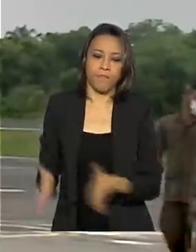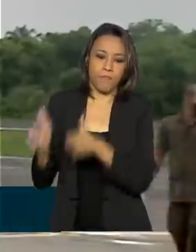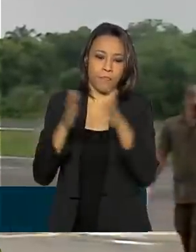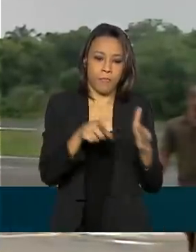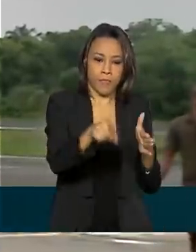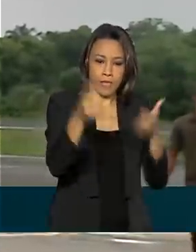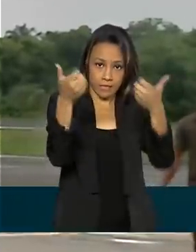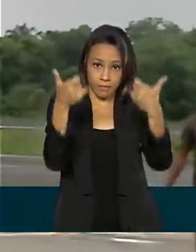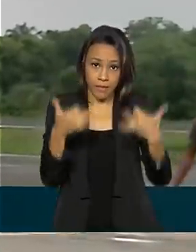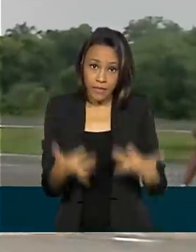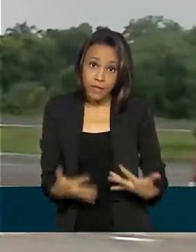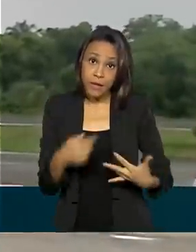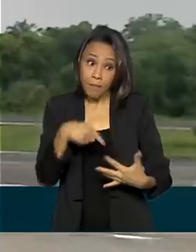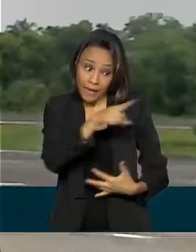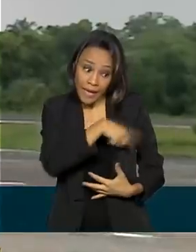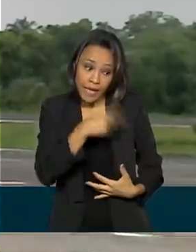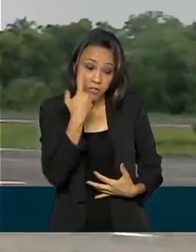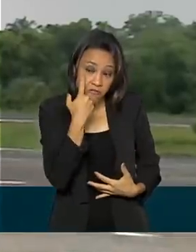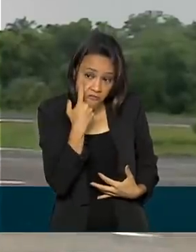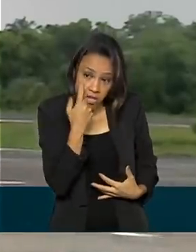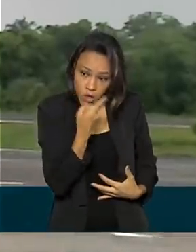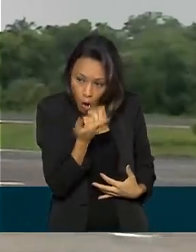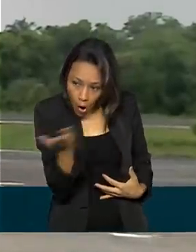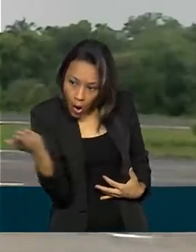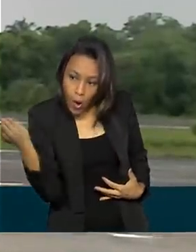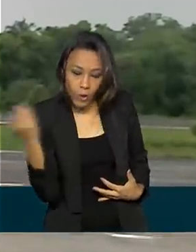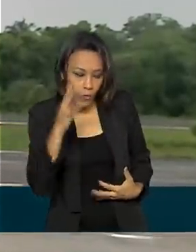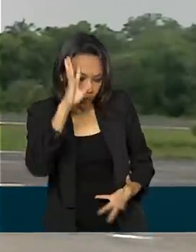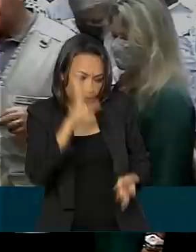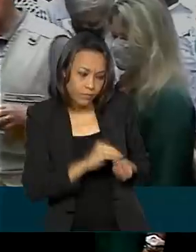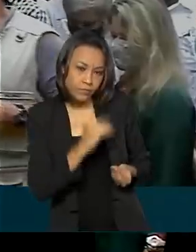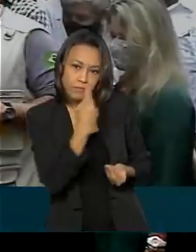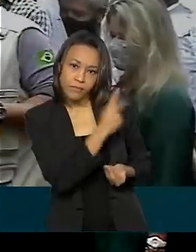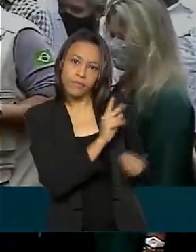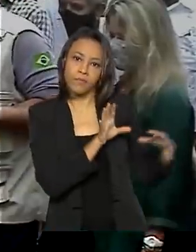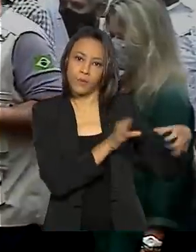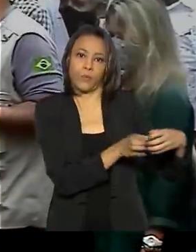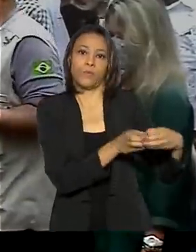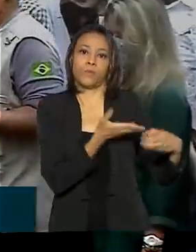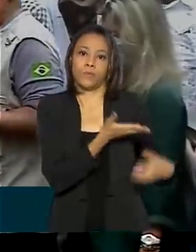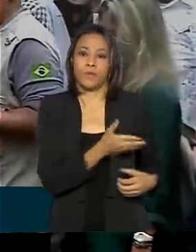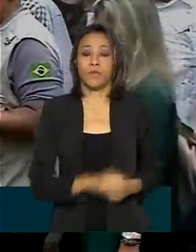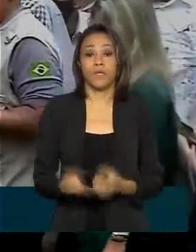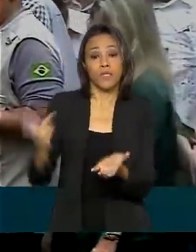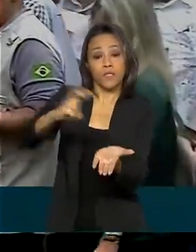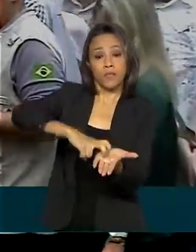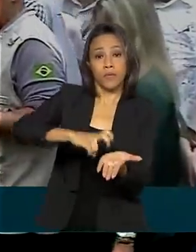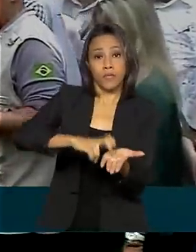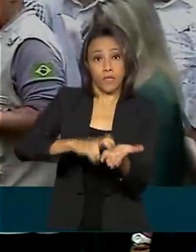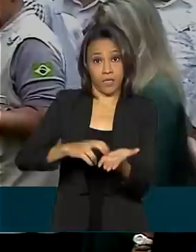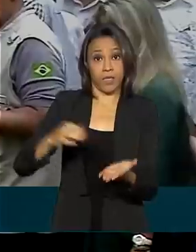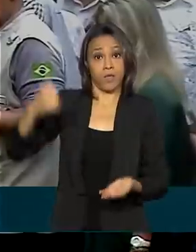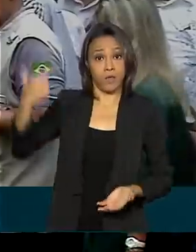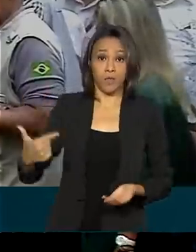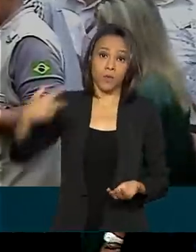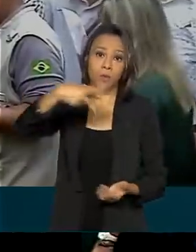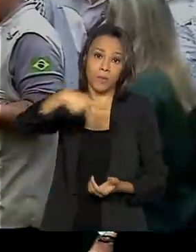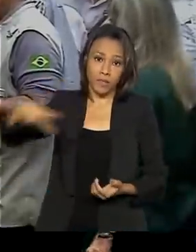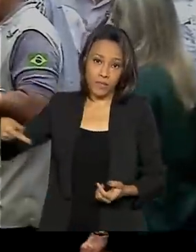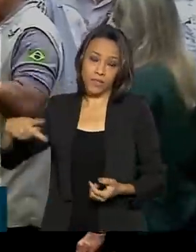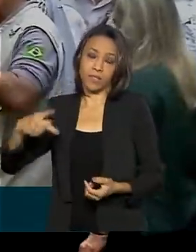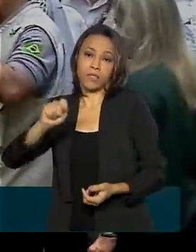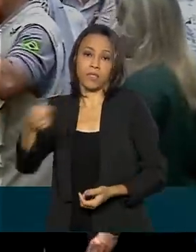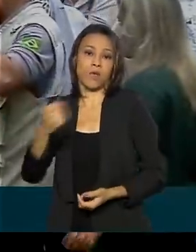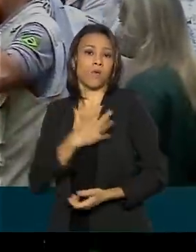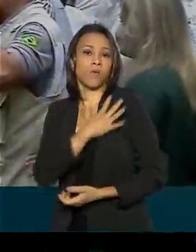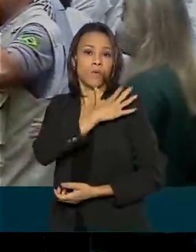eles verem com seus próprios olhos e poderem tirar suas conclusões. Na parte da manhã, o vice-presidente-general Hamilton Mourão